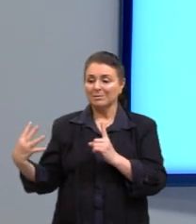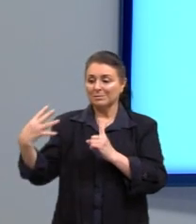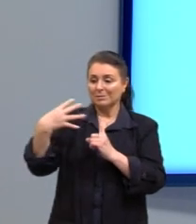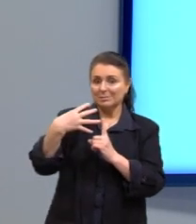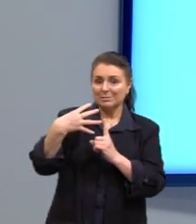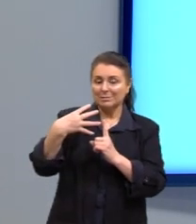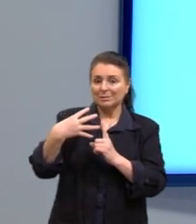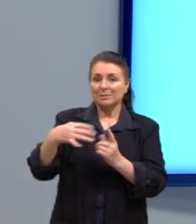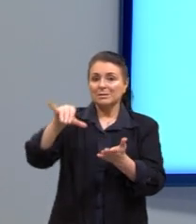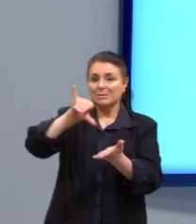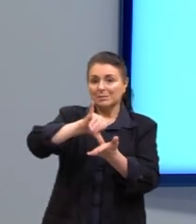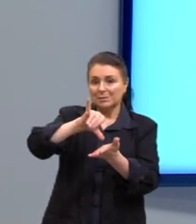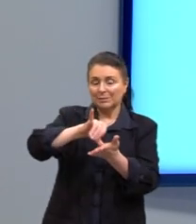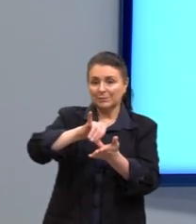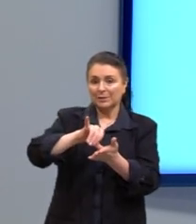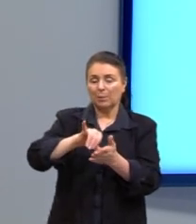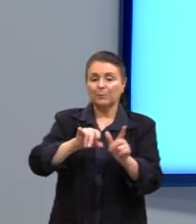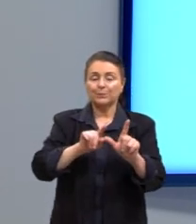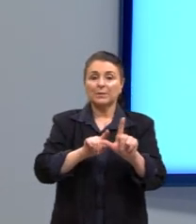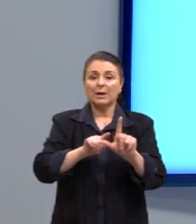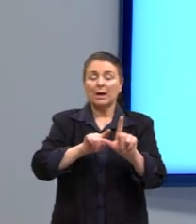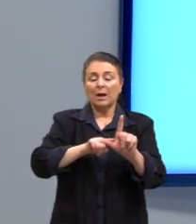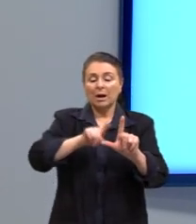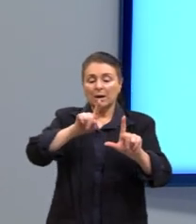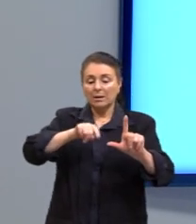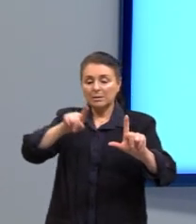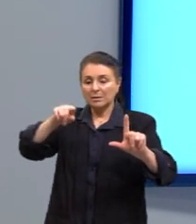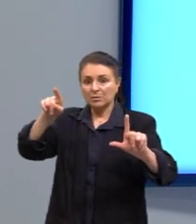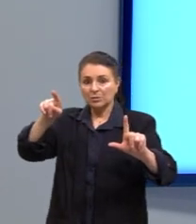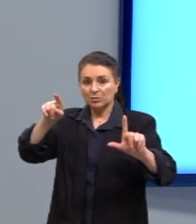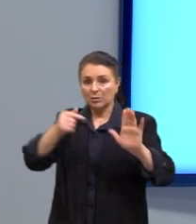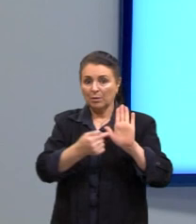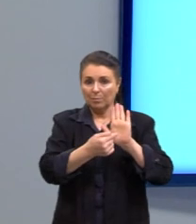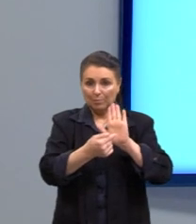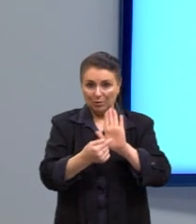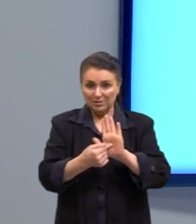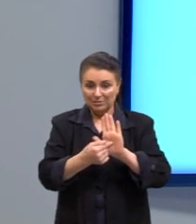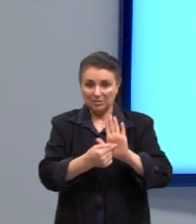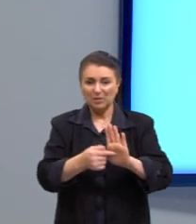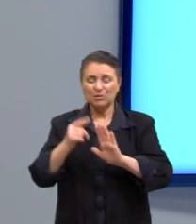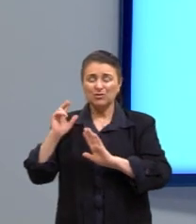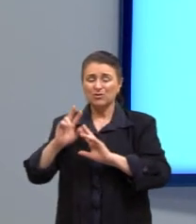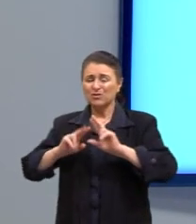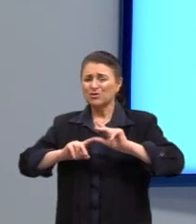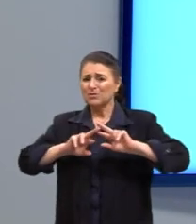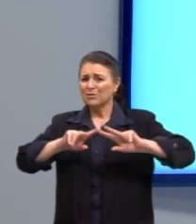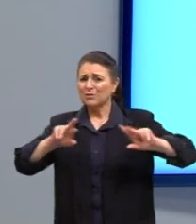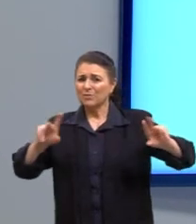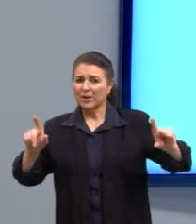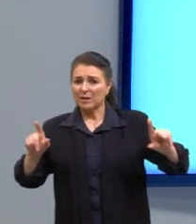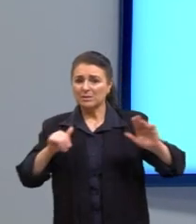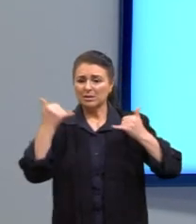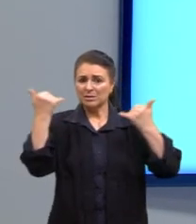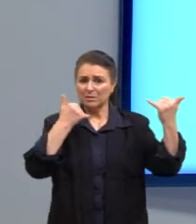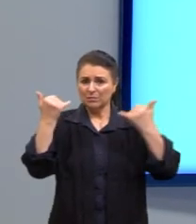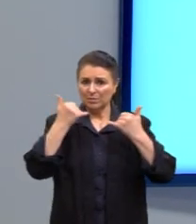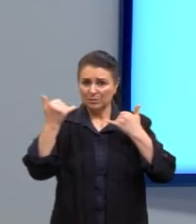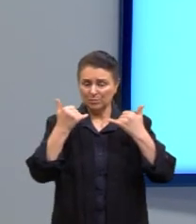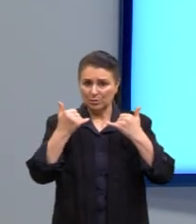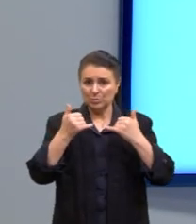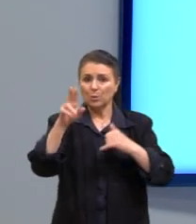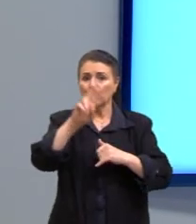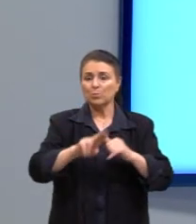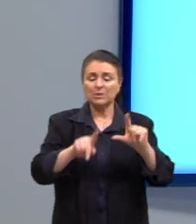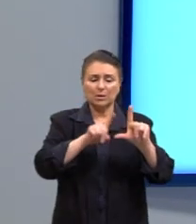central. A estatística trabalha com diversas informações que são apresentadas por meio de